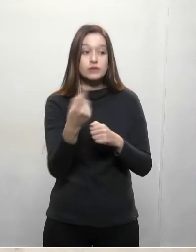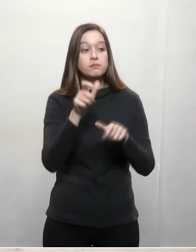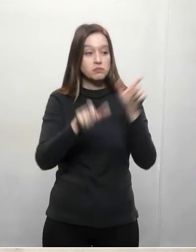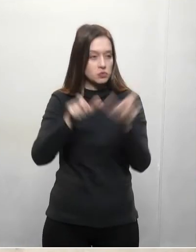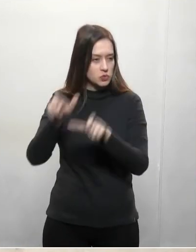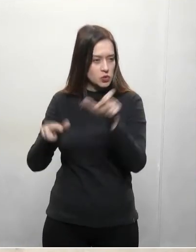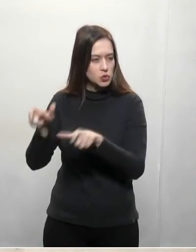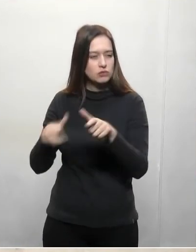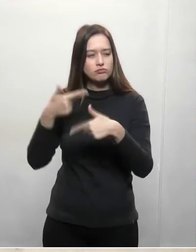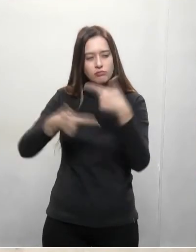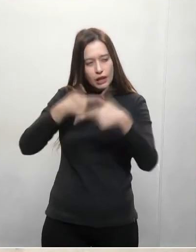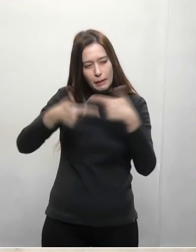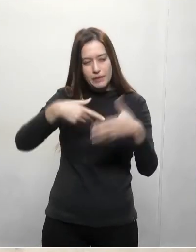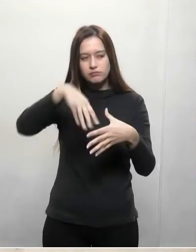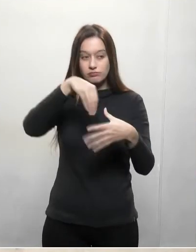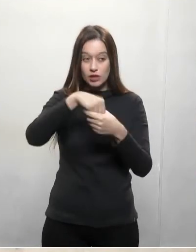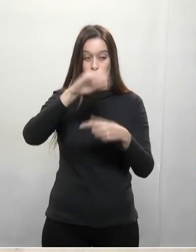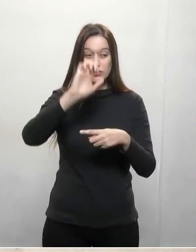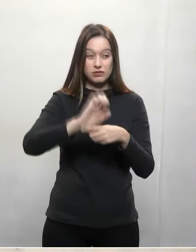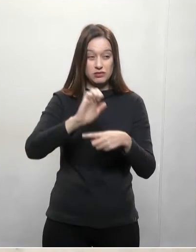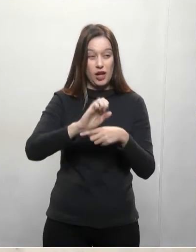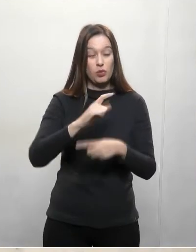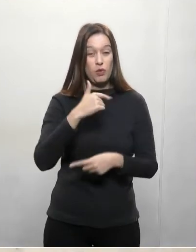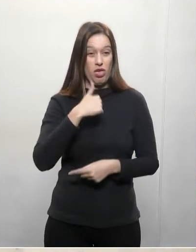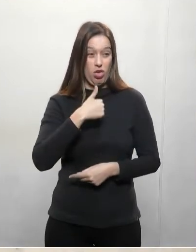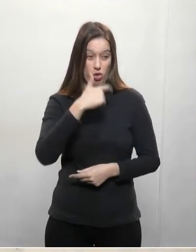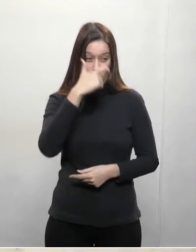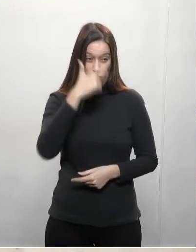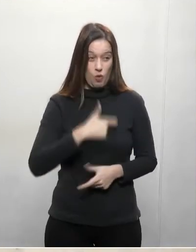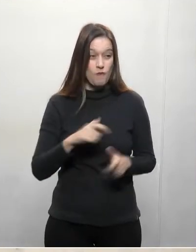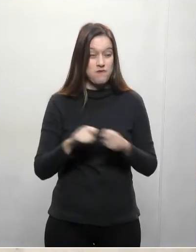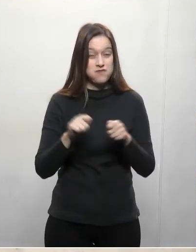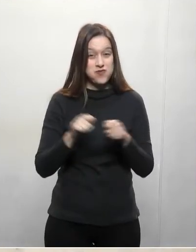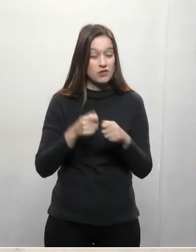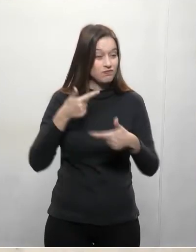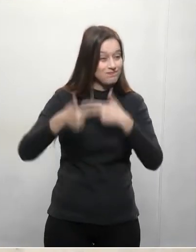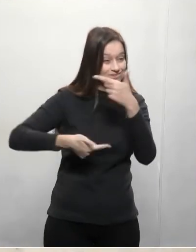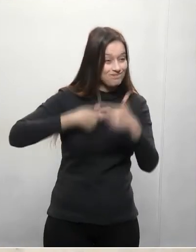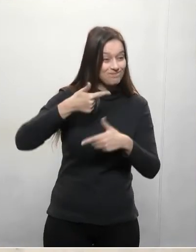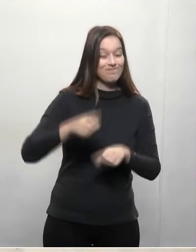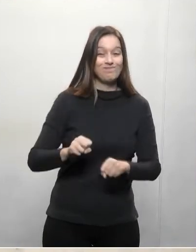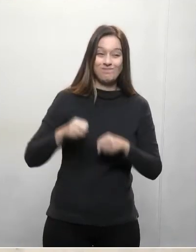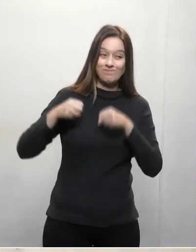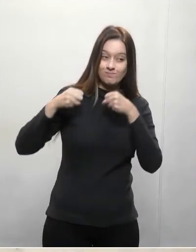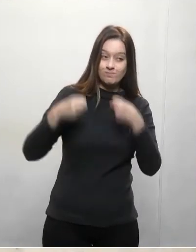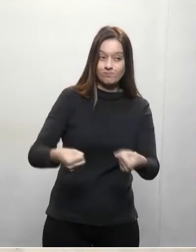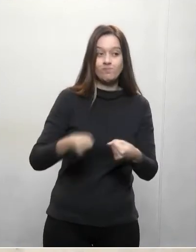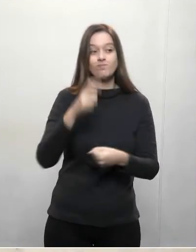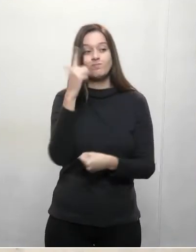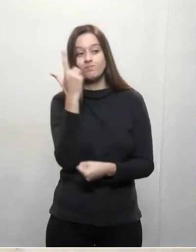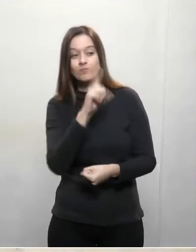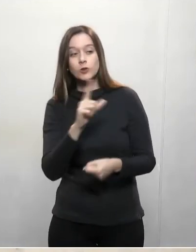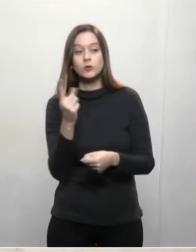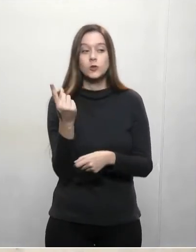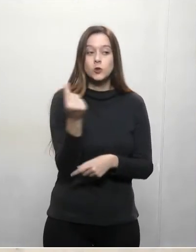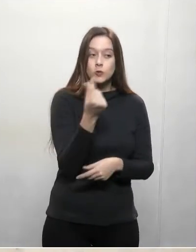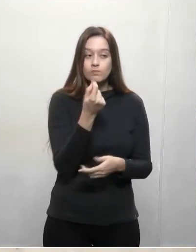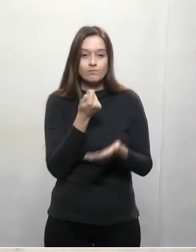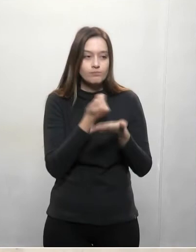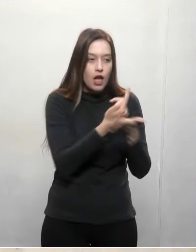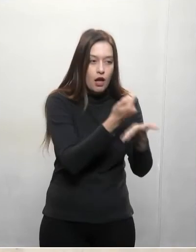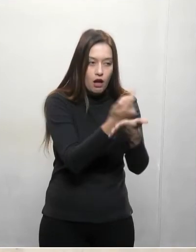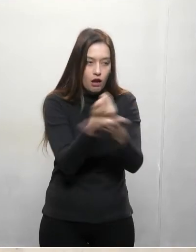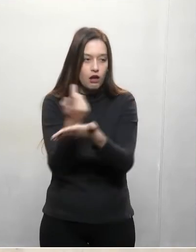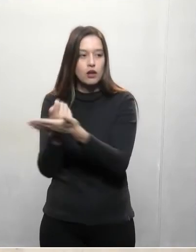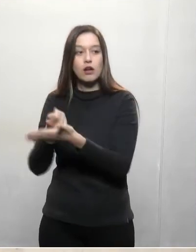feito todo um esforço para garantir que haja um fluxo financeiro para fazer frente a essa obrigação.